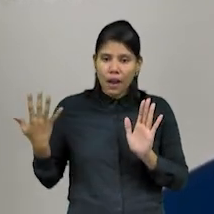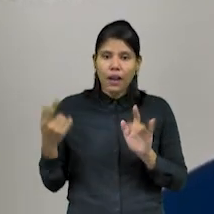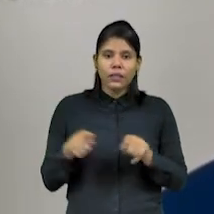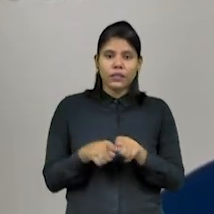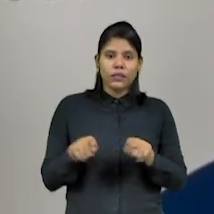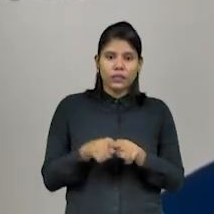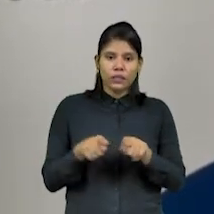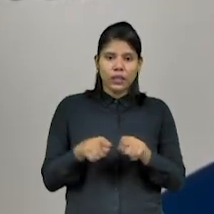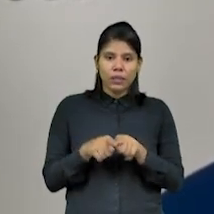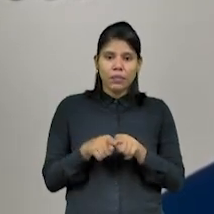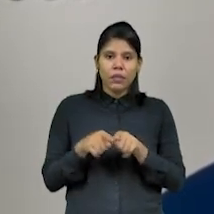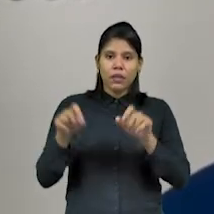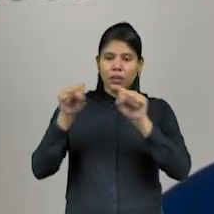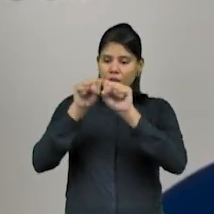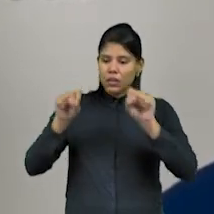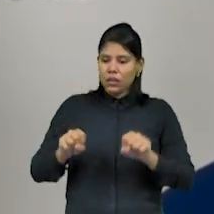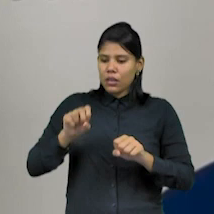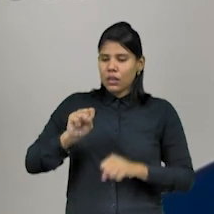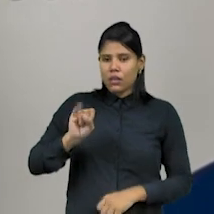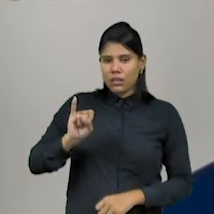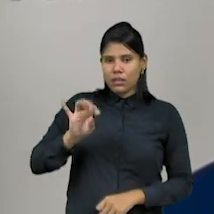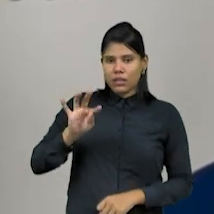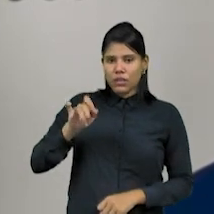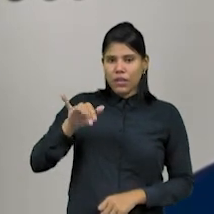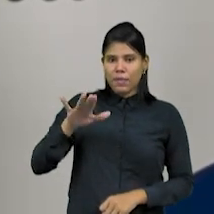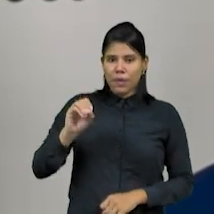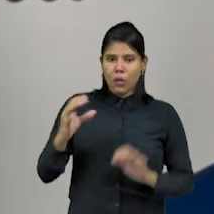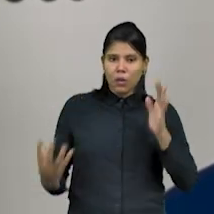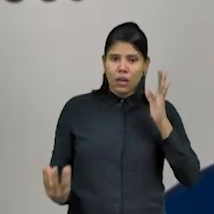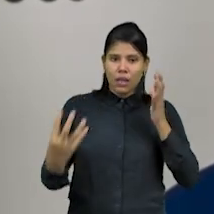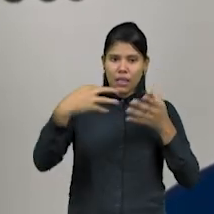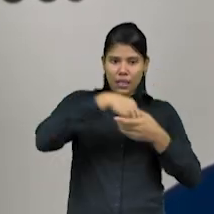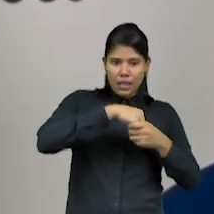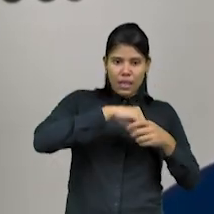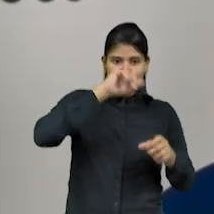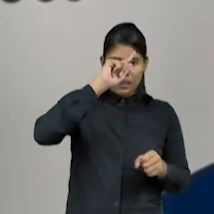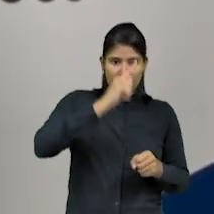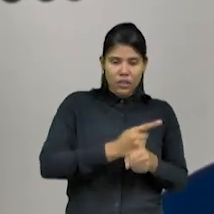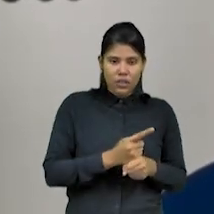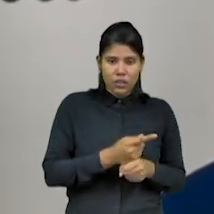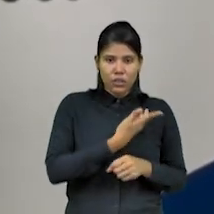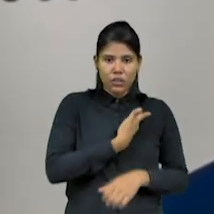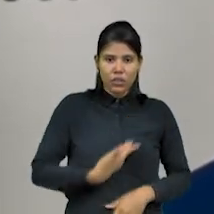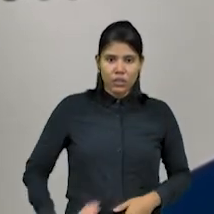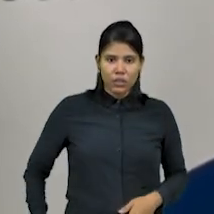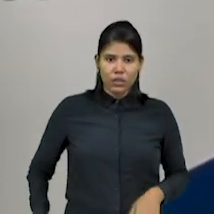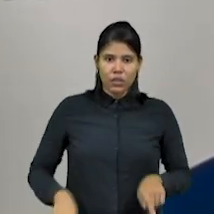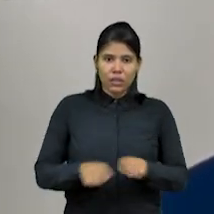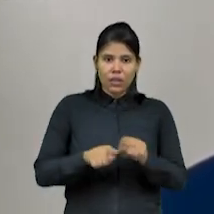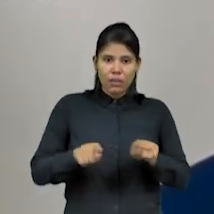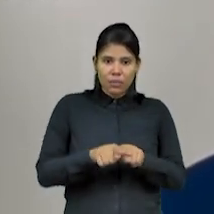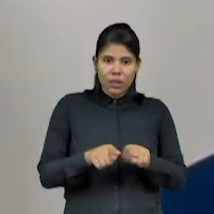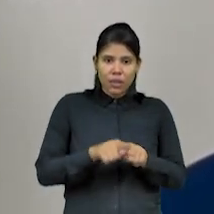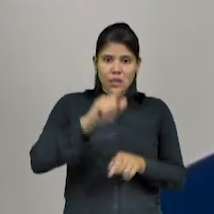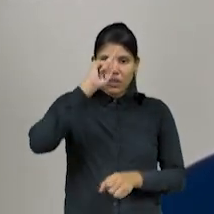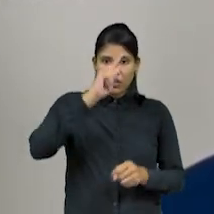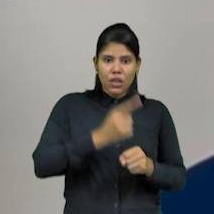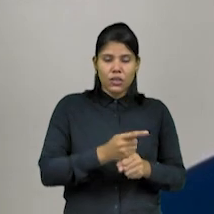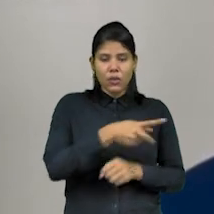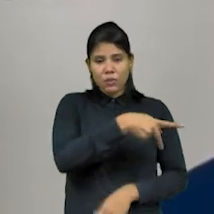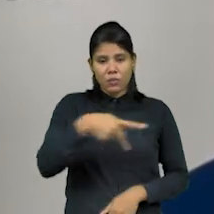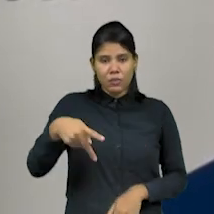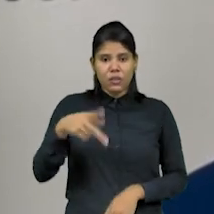o Sistêmico na gestão pública, na gestão do nosso presidente, Evandro Leitão, da Assembleia